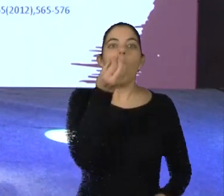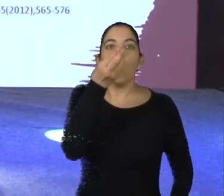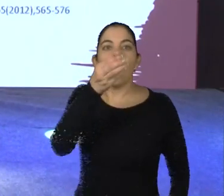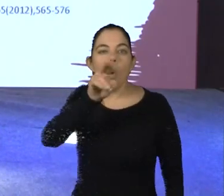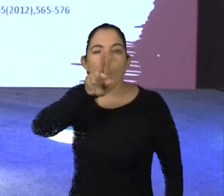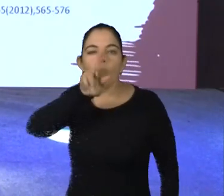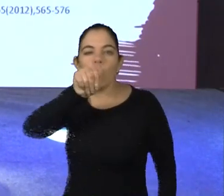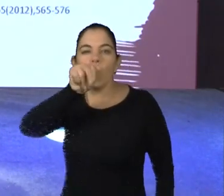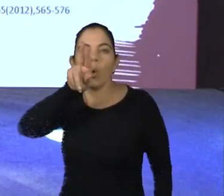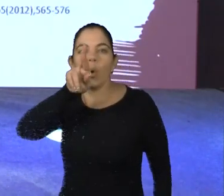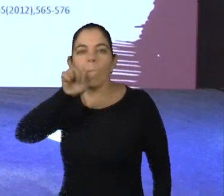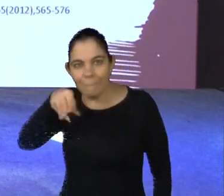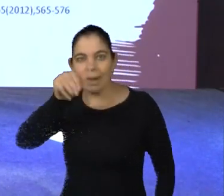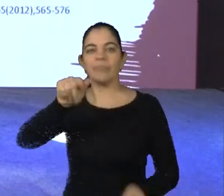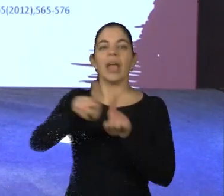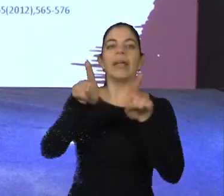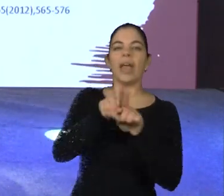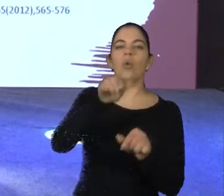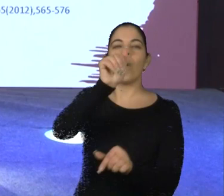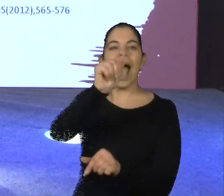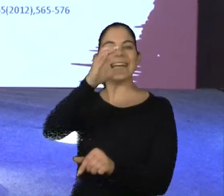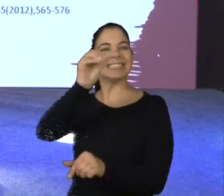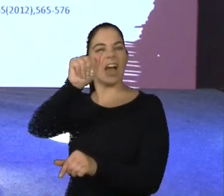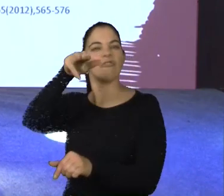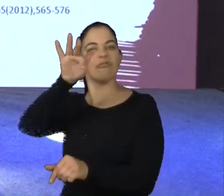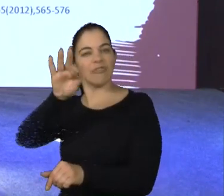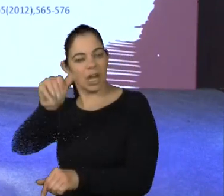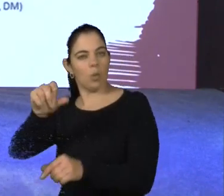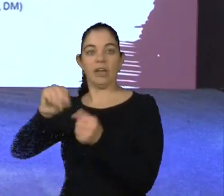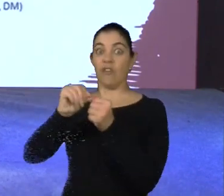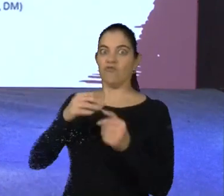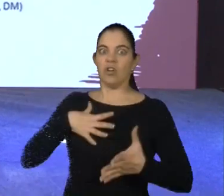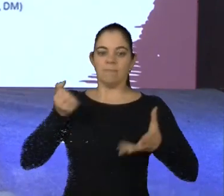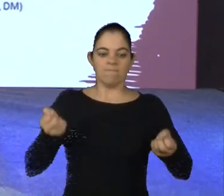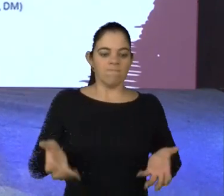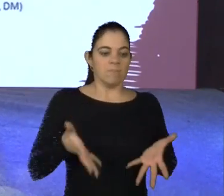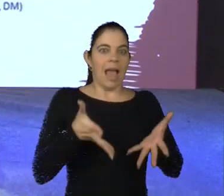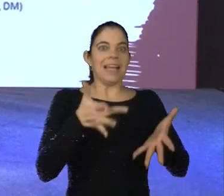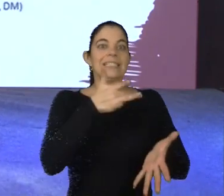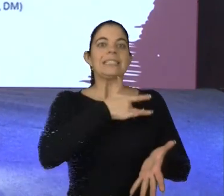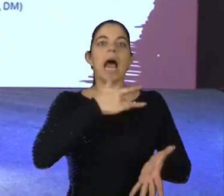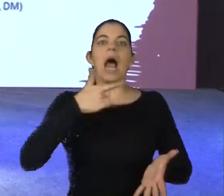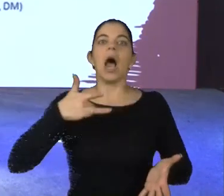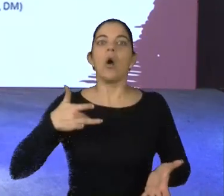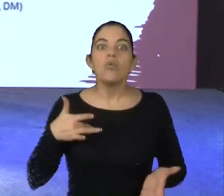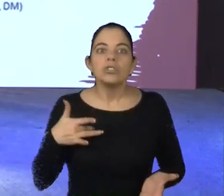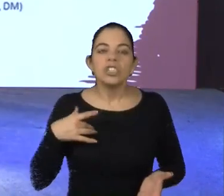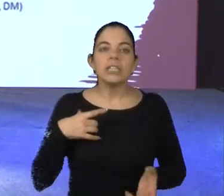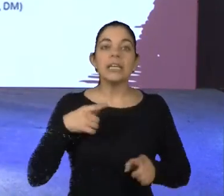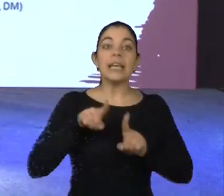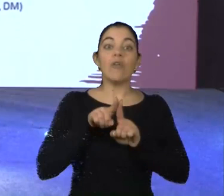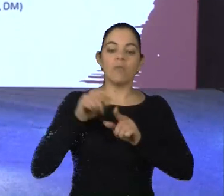gostoso na culinária indiana, eu estou estimulando os meus genes para a saúde. E aqui vem